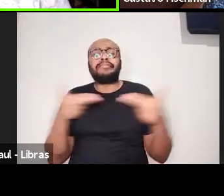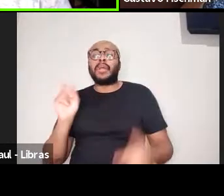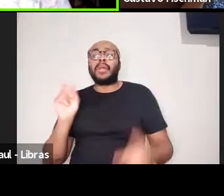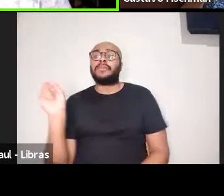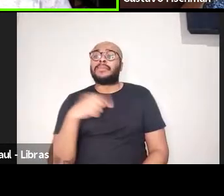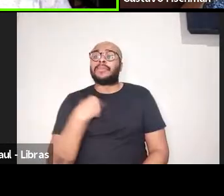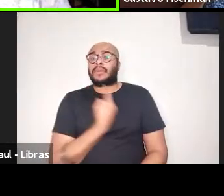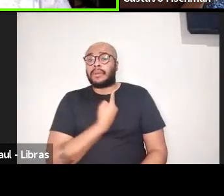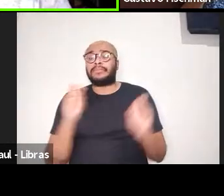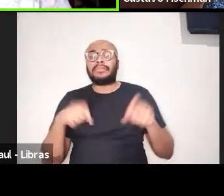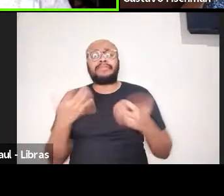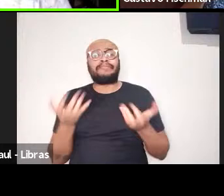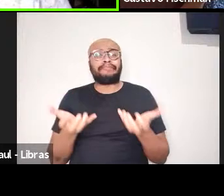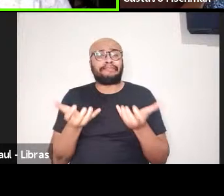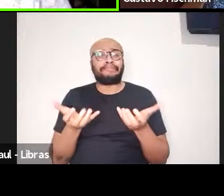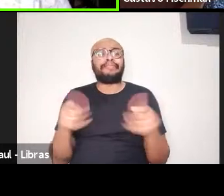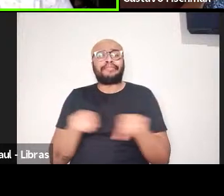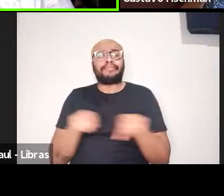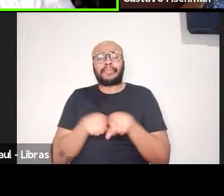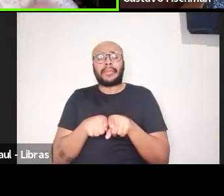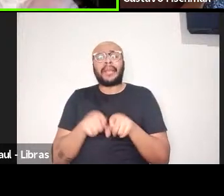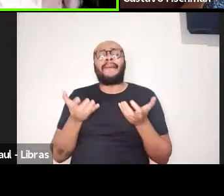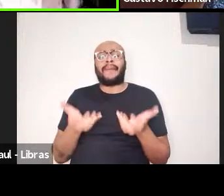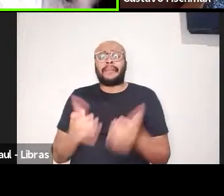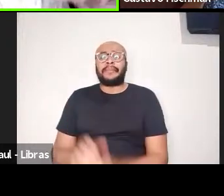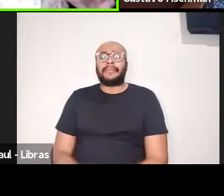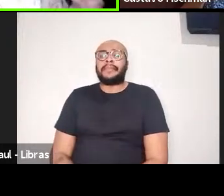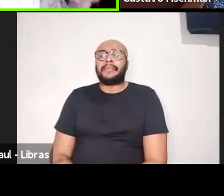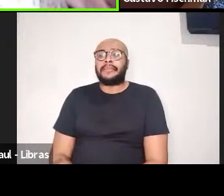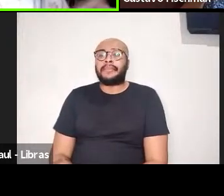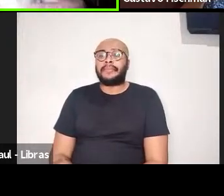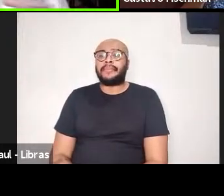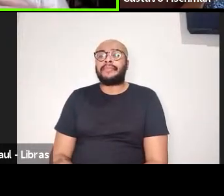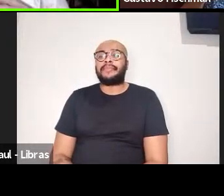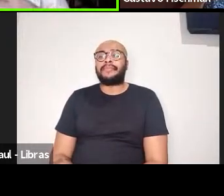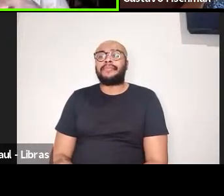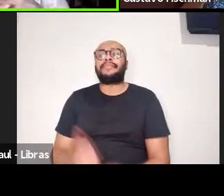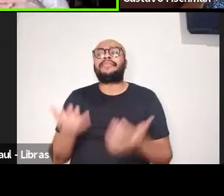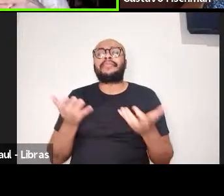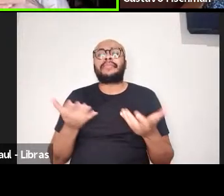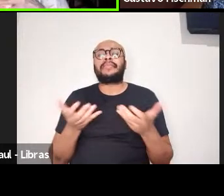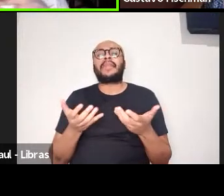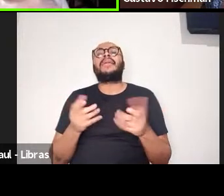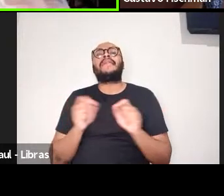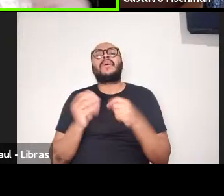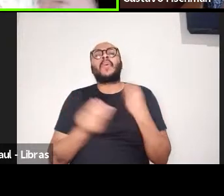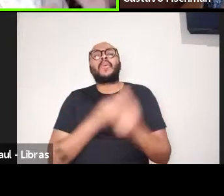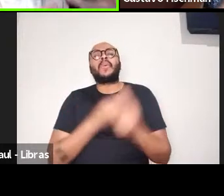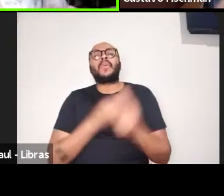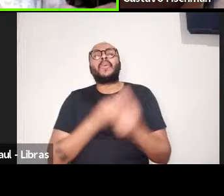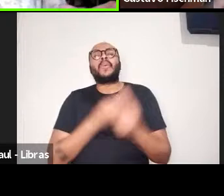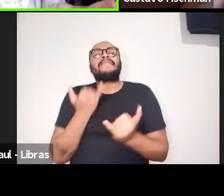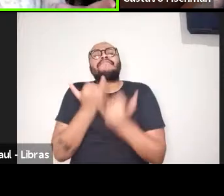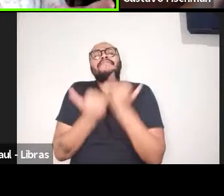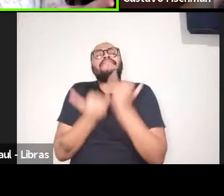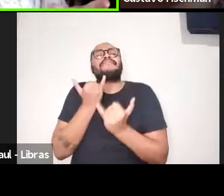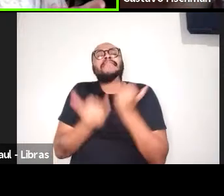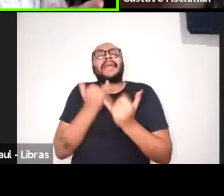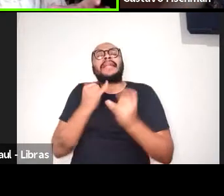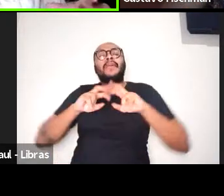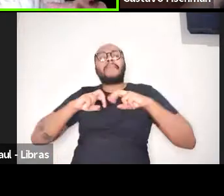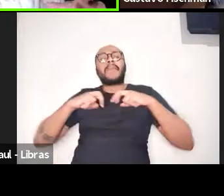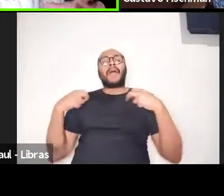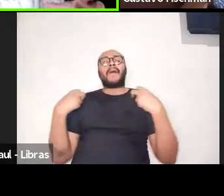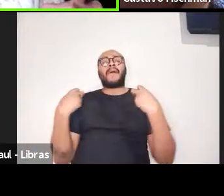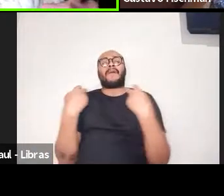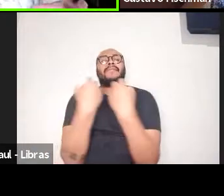queremos fazer isso no formato de uma mesa redonda, uma roda de conversa,